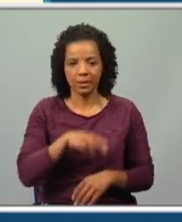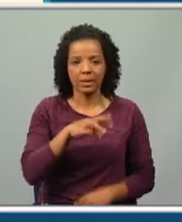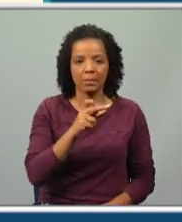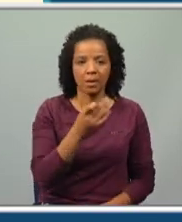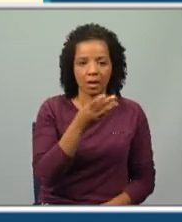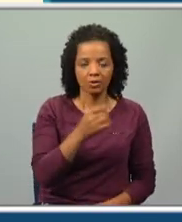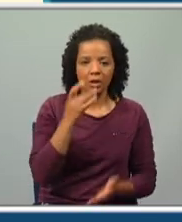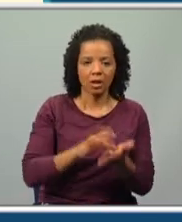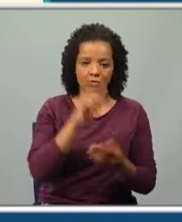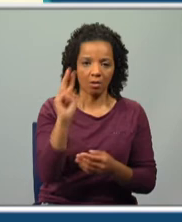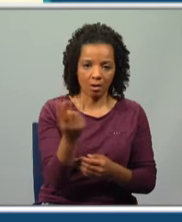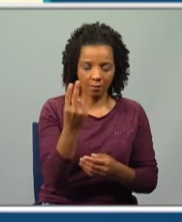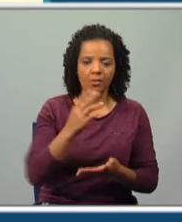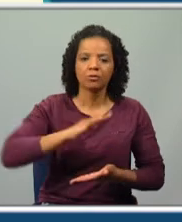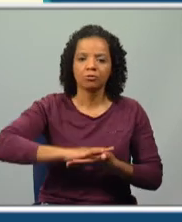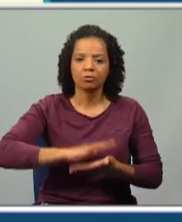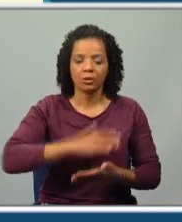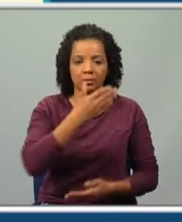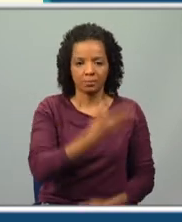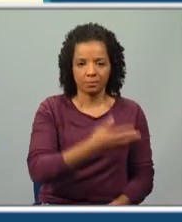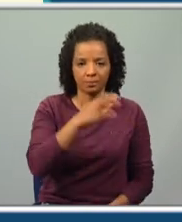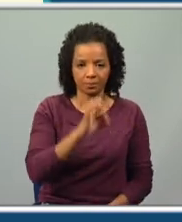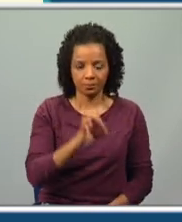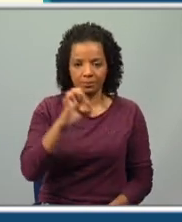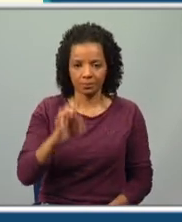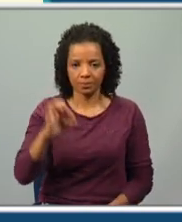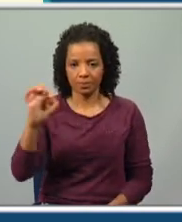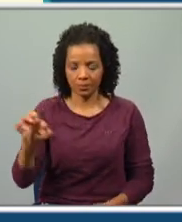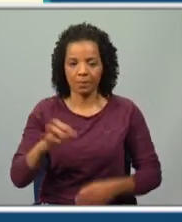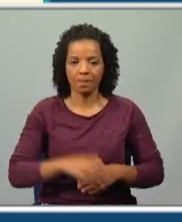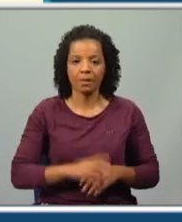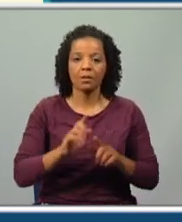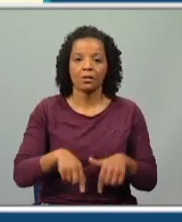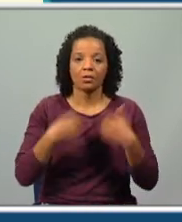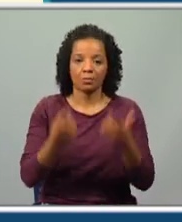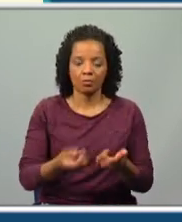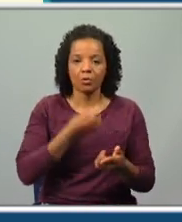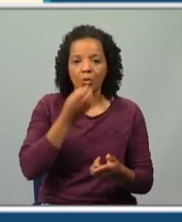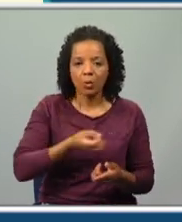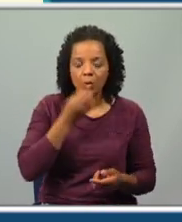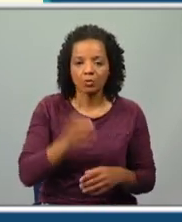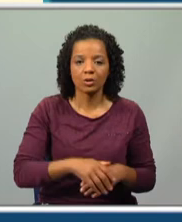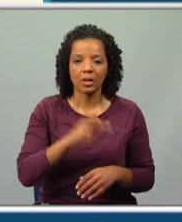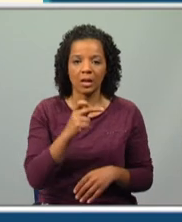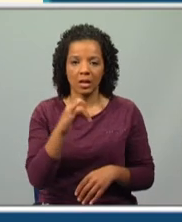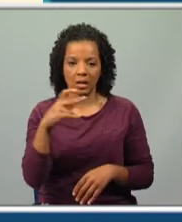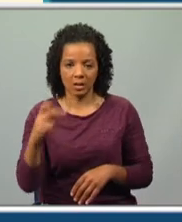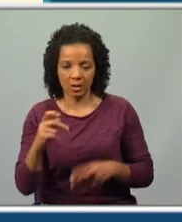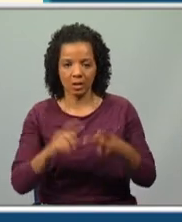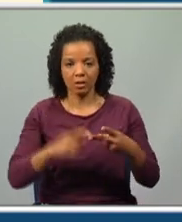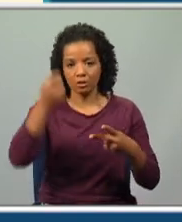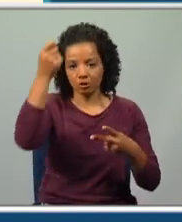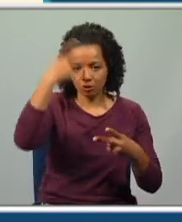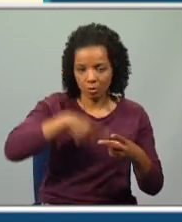em dois volumes, serão publicados em 1888 e seguir-se-ão os contos A Haia, As